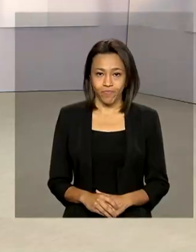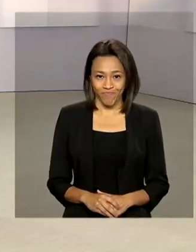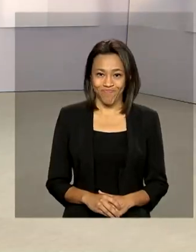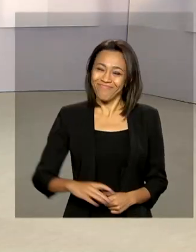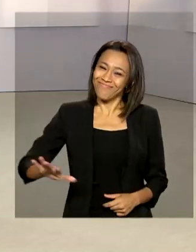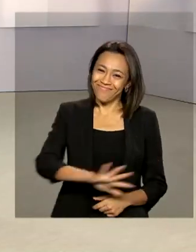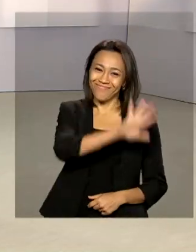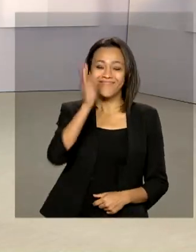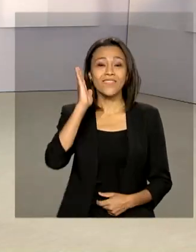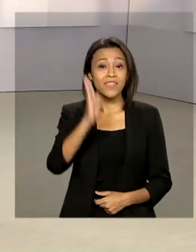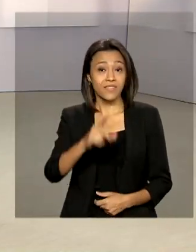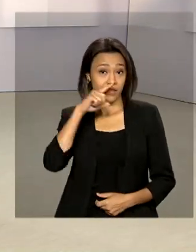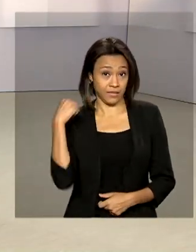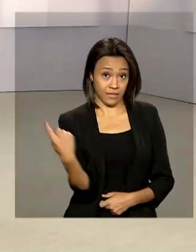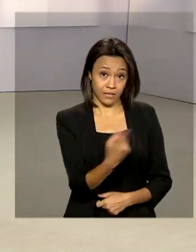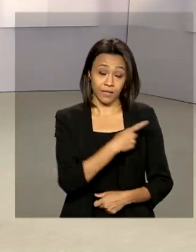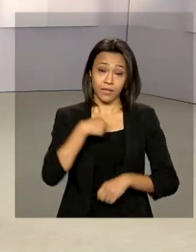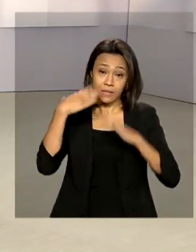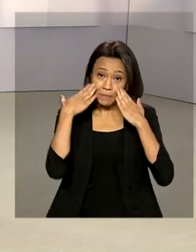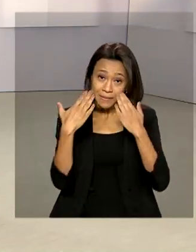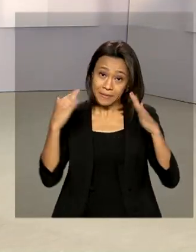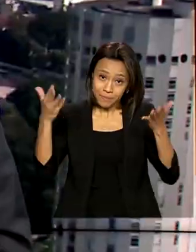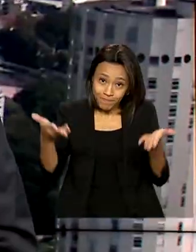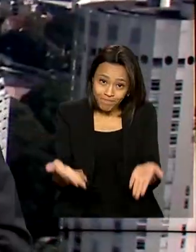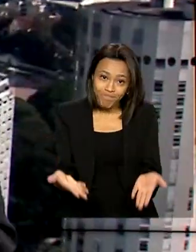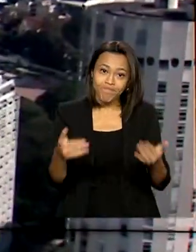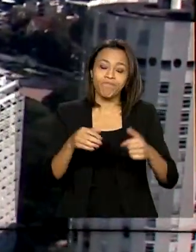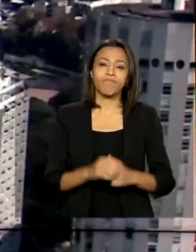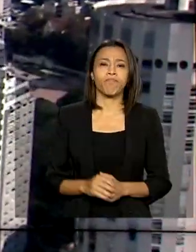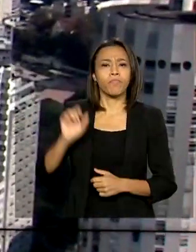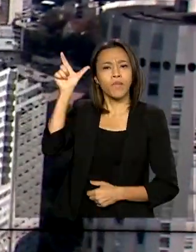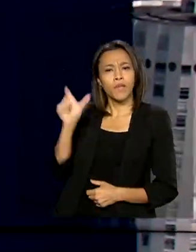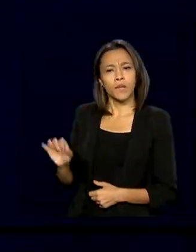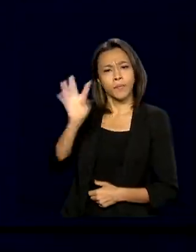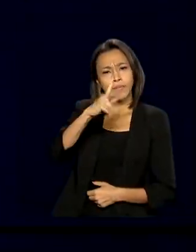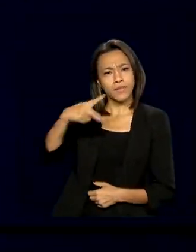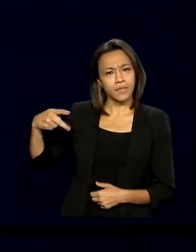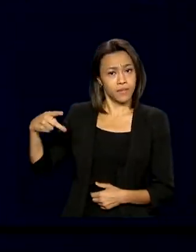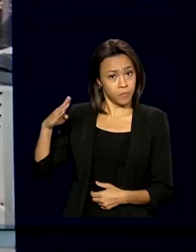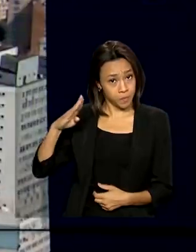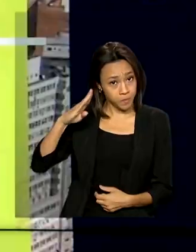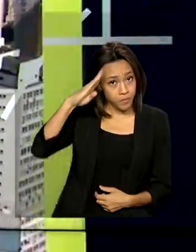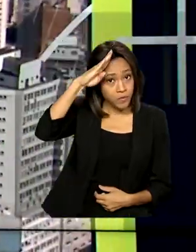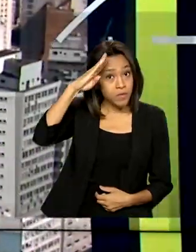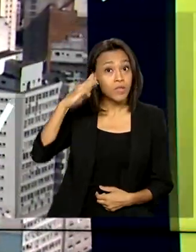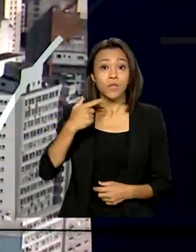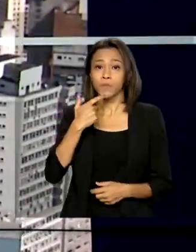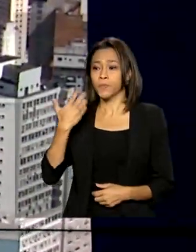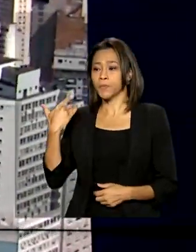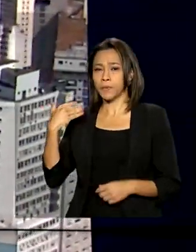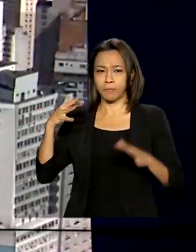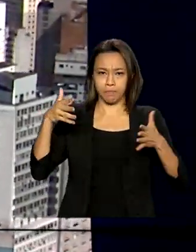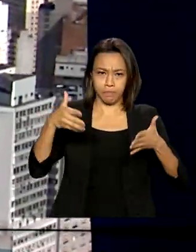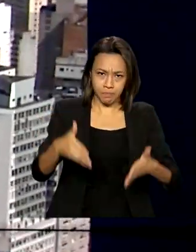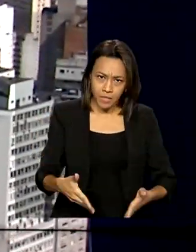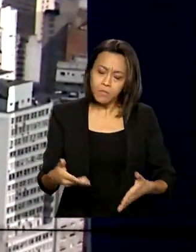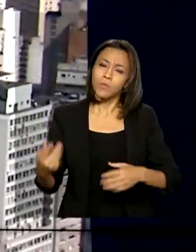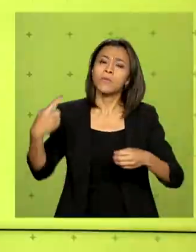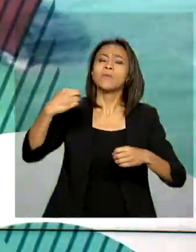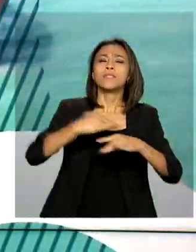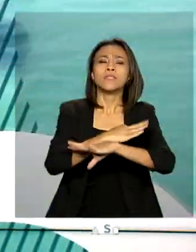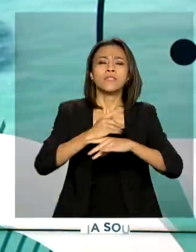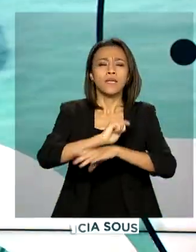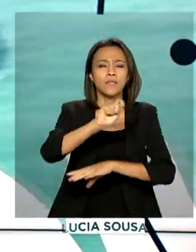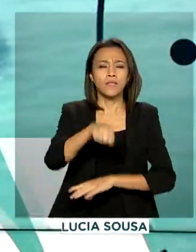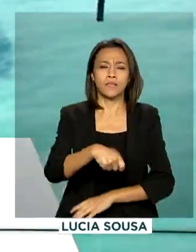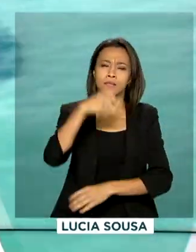Olá, já estamos no ar com o governo agora. O presidente Jair Bolsonaro participou em Ipatinga da reativação do